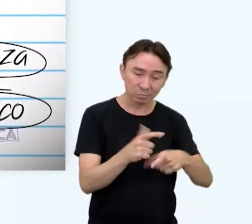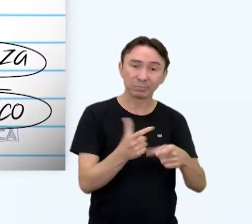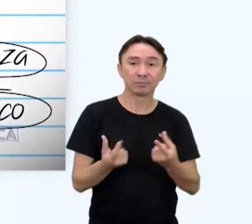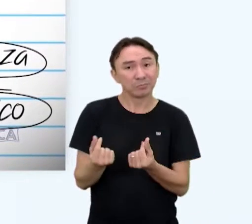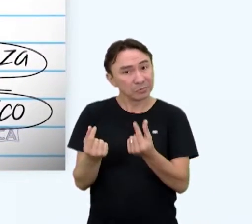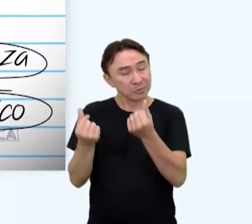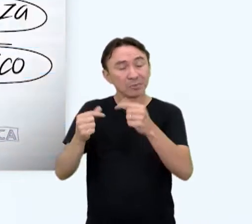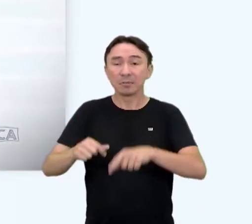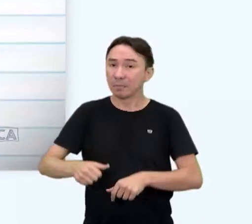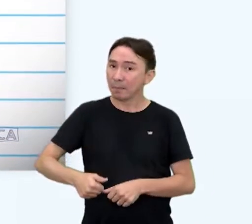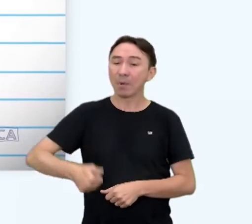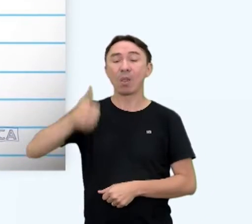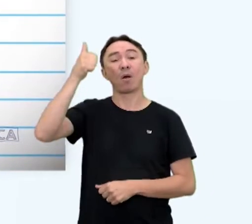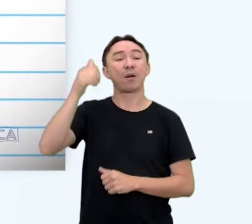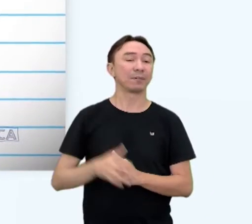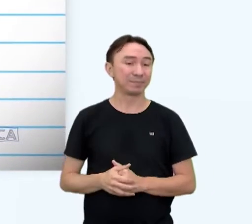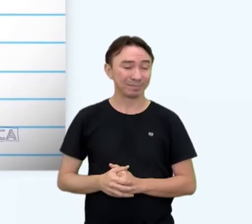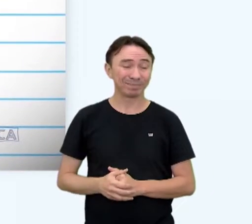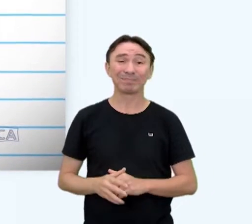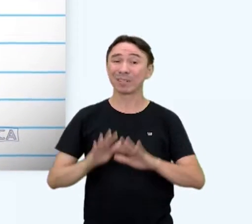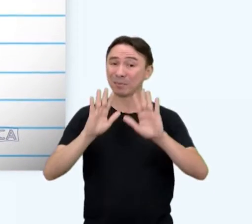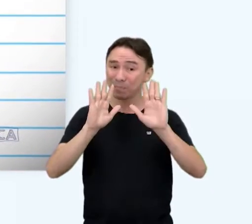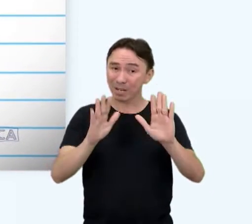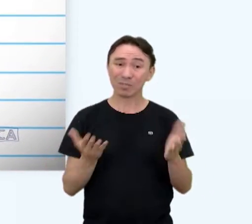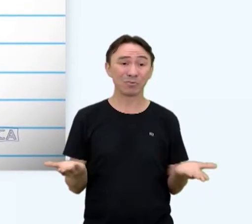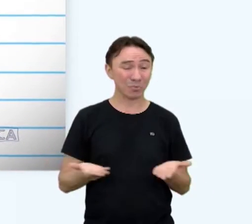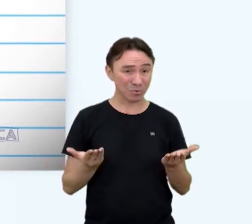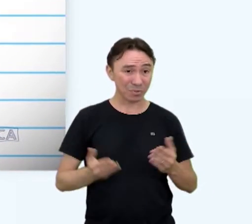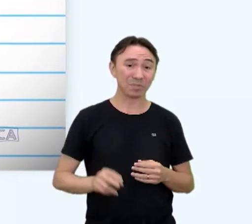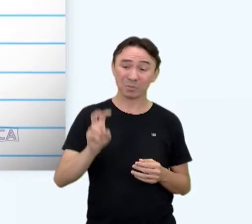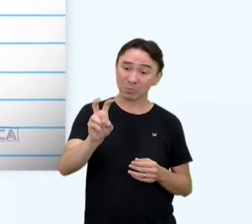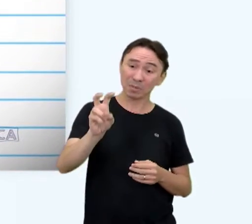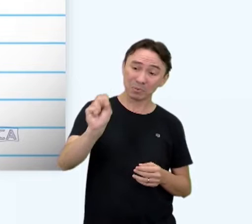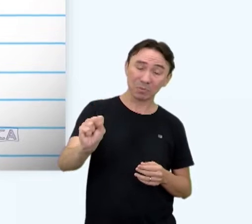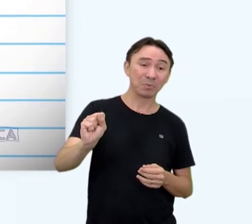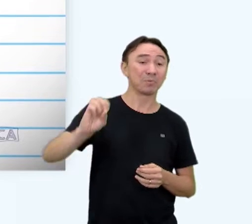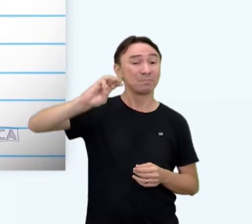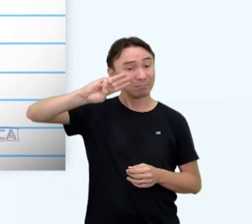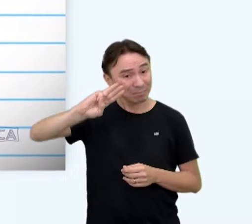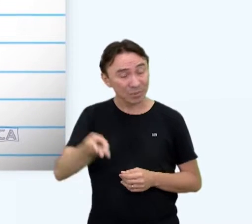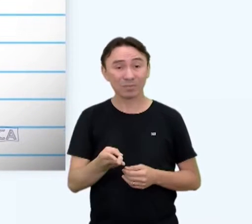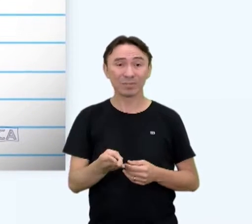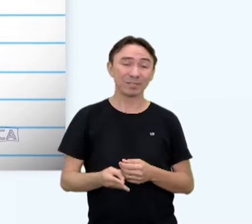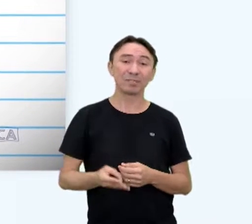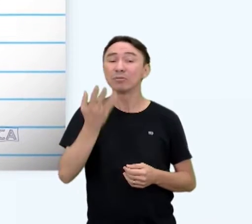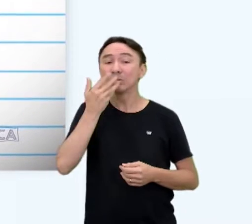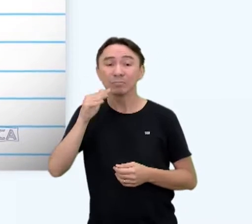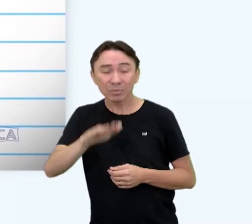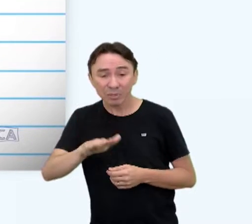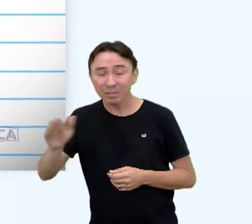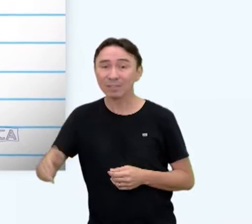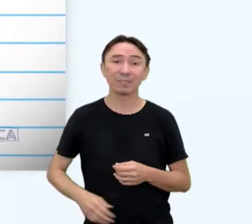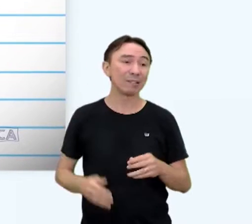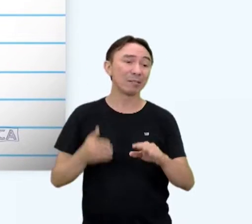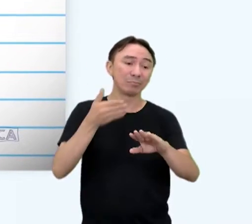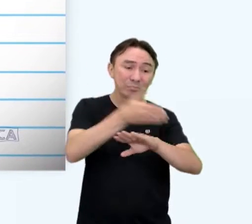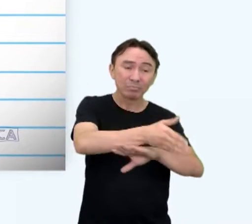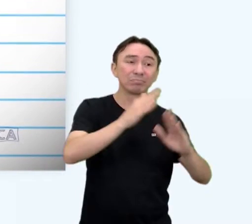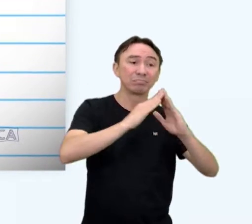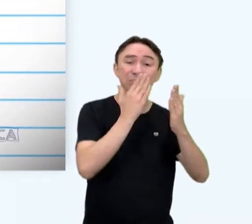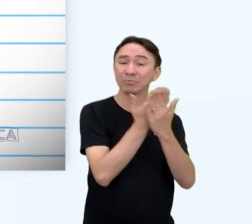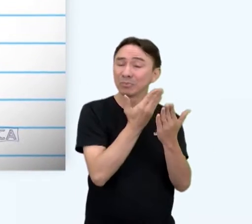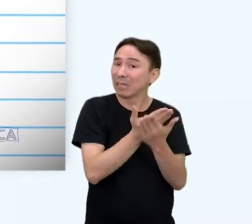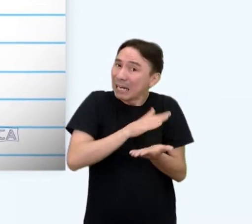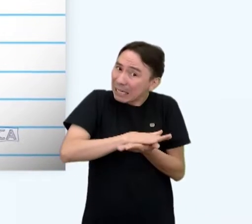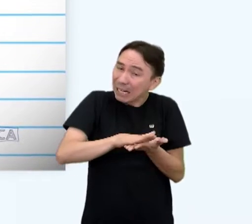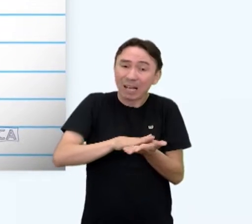Mas ainda há, nos dias de hoje, 58 milhões de crianças em idade para cursar o ensino fundamental que não frequentam a escola.